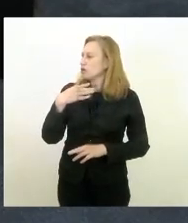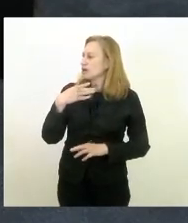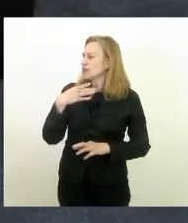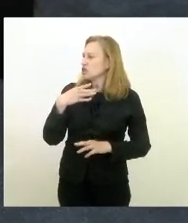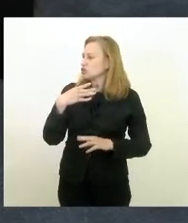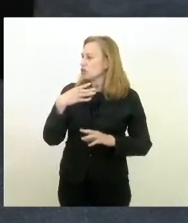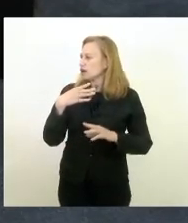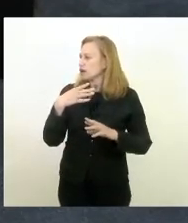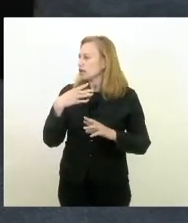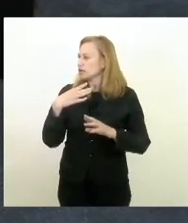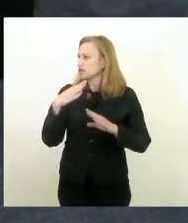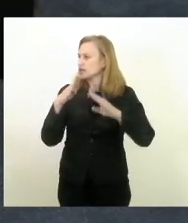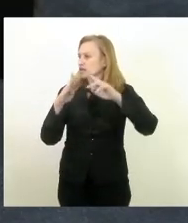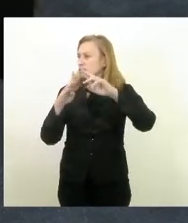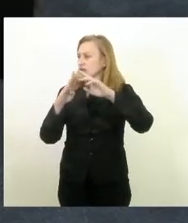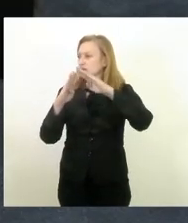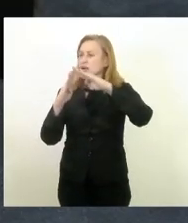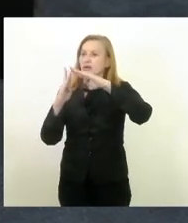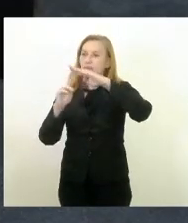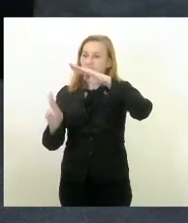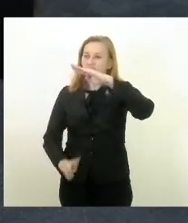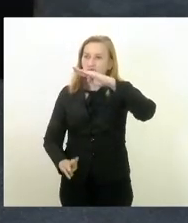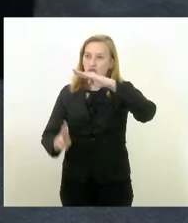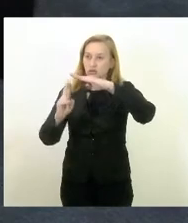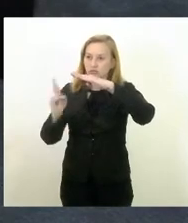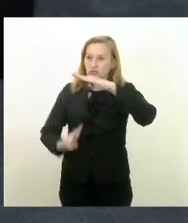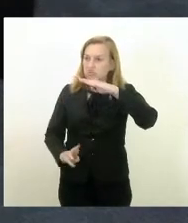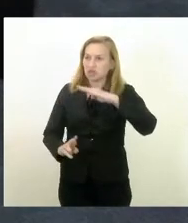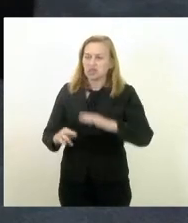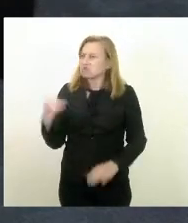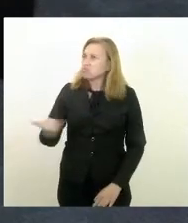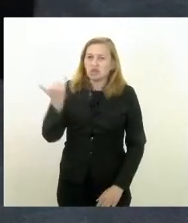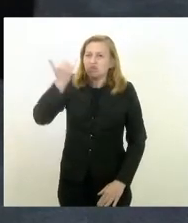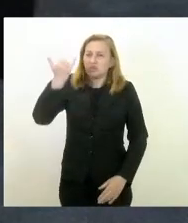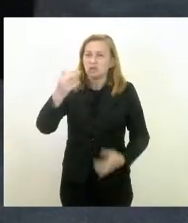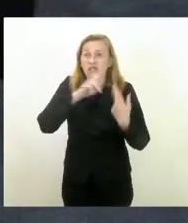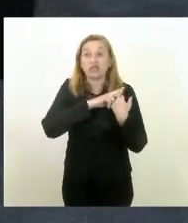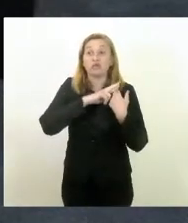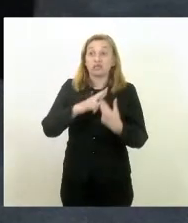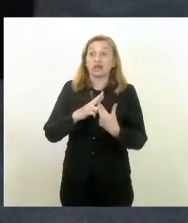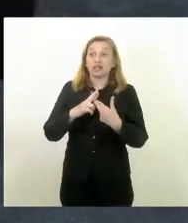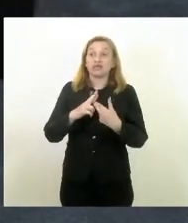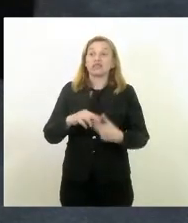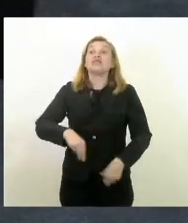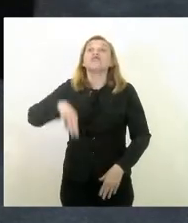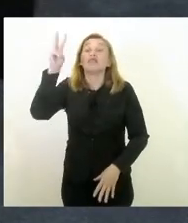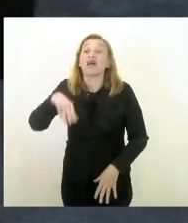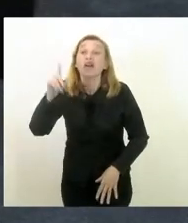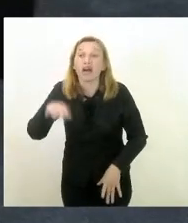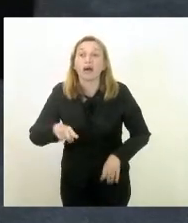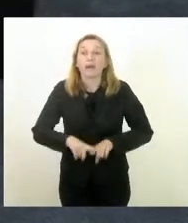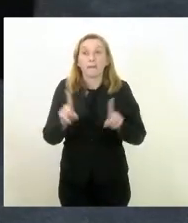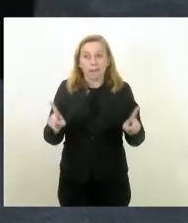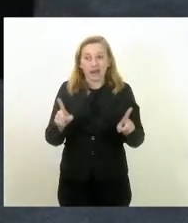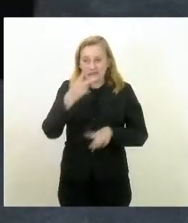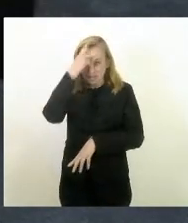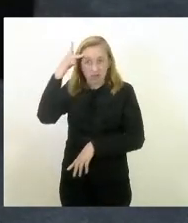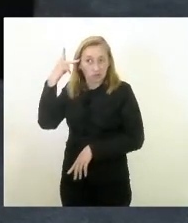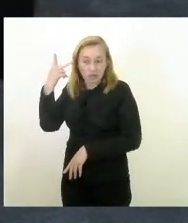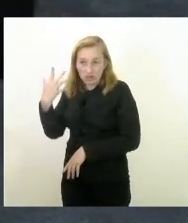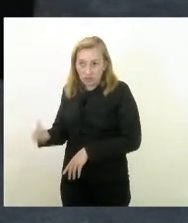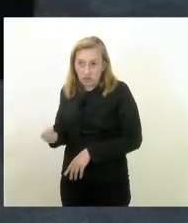estado ora não importa de quem seja a responsabilidade as pensionistas